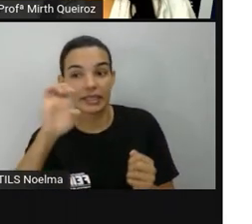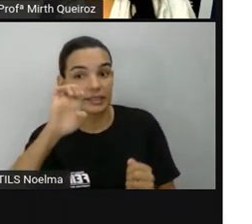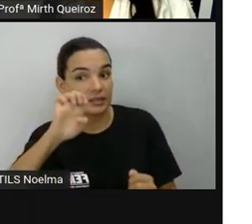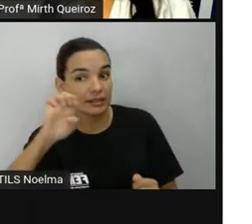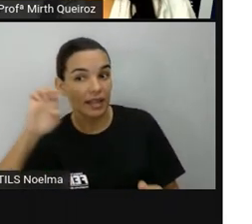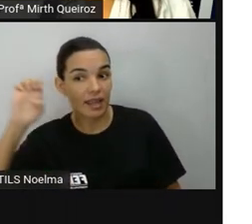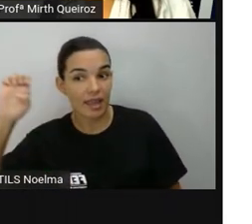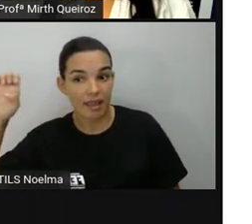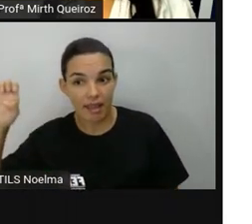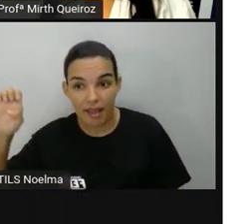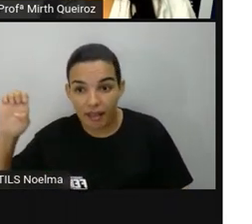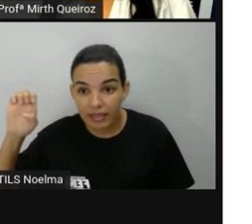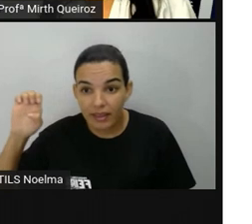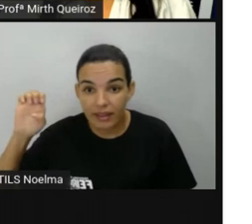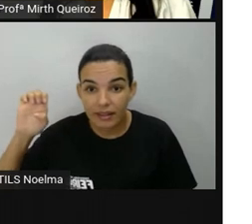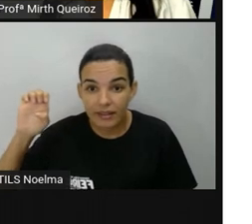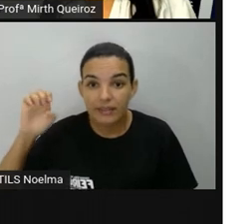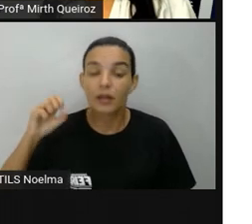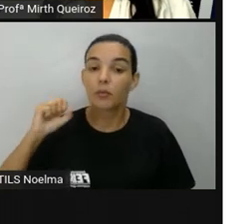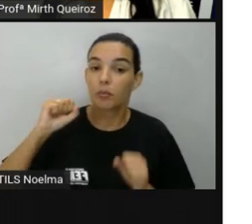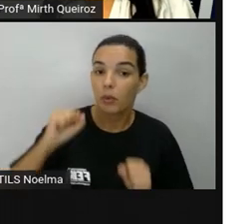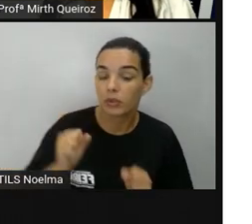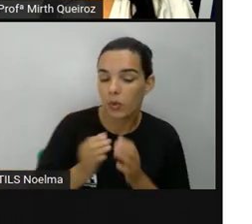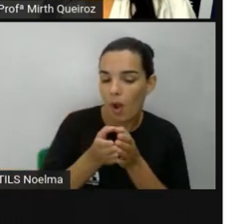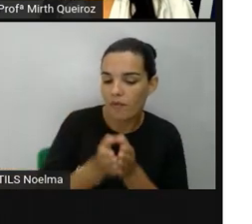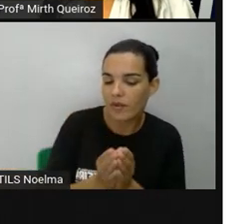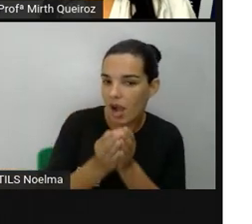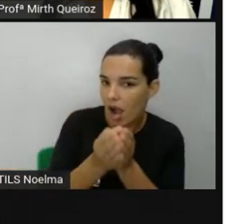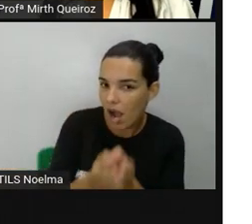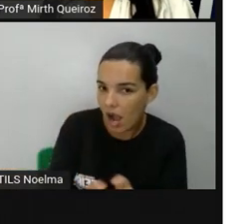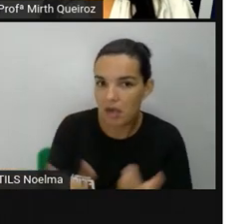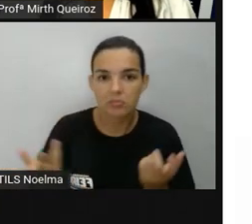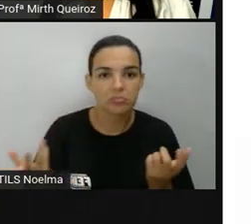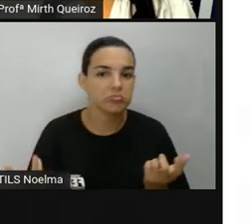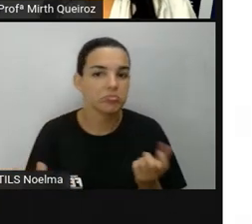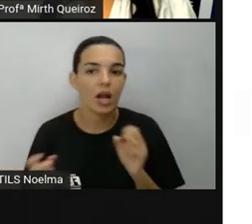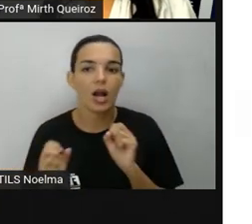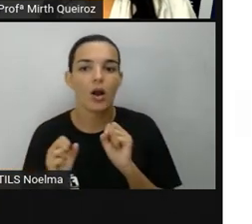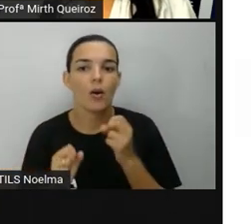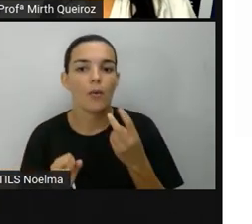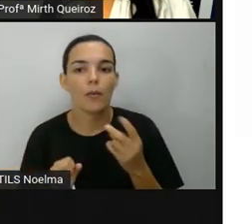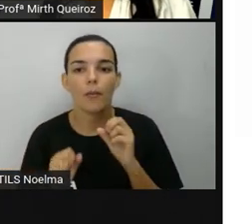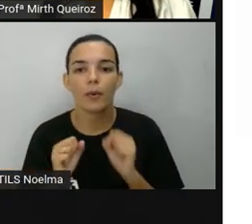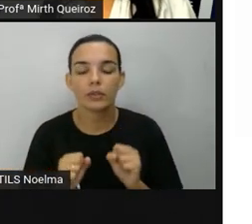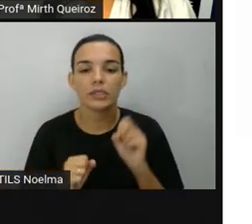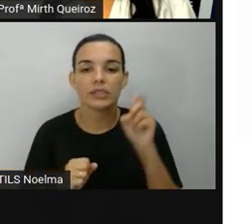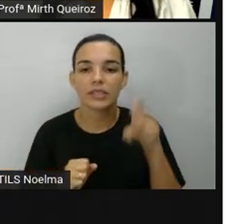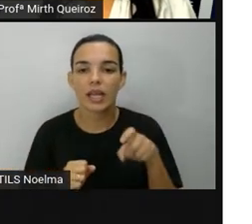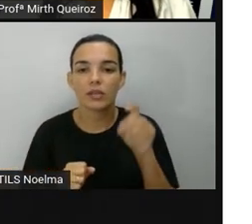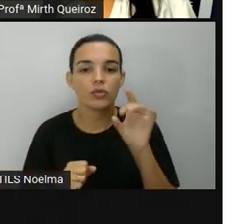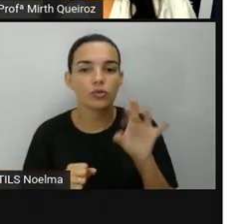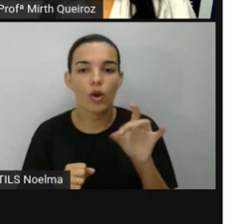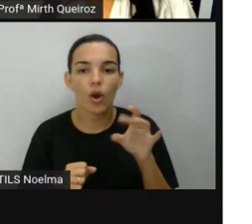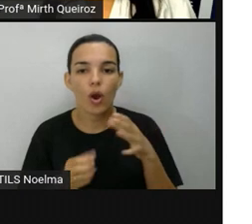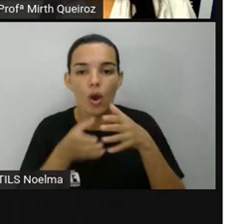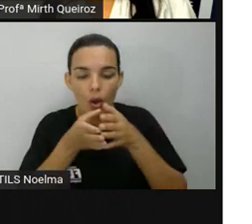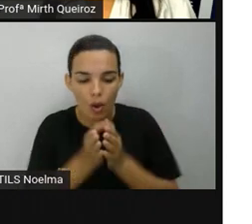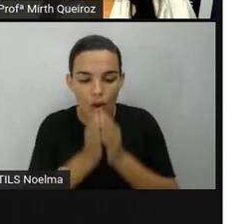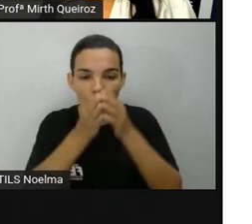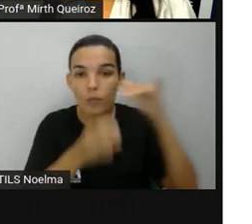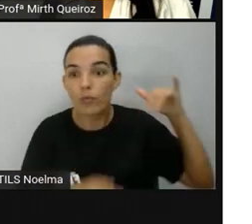ser aqui, no caso, um porta-aviões encuraçados, ou ele pode ser um